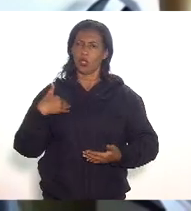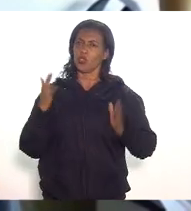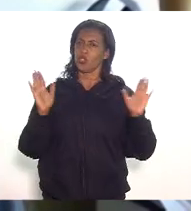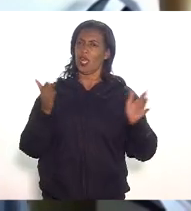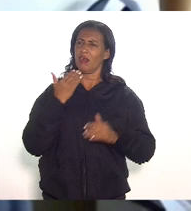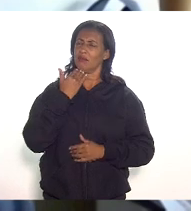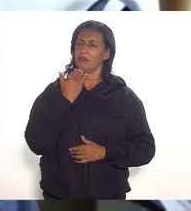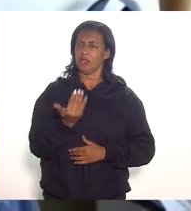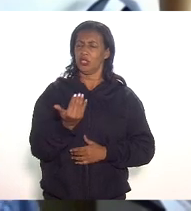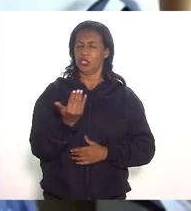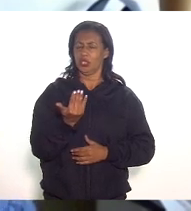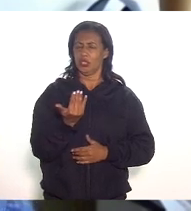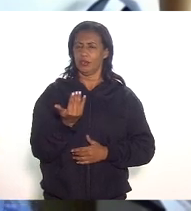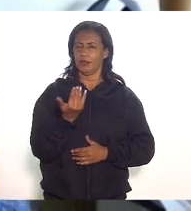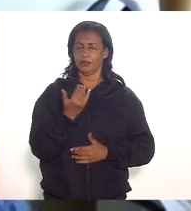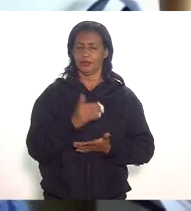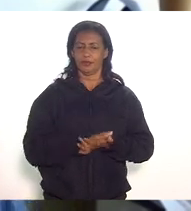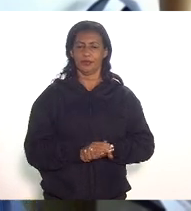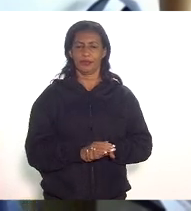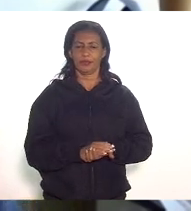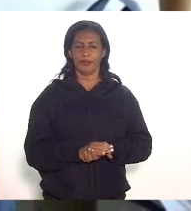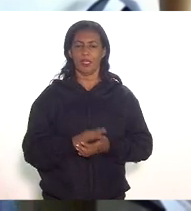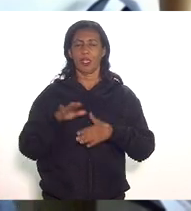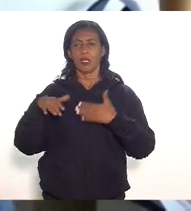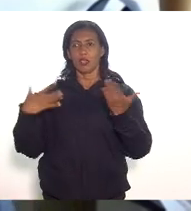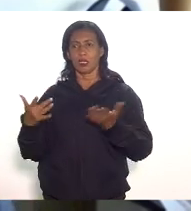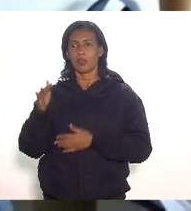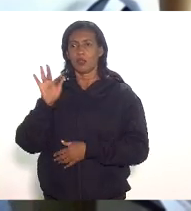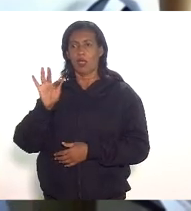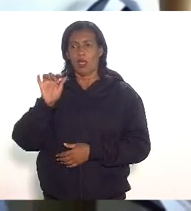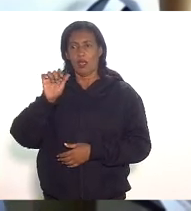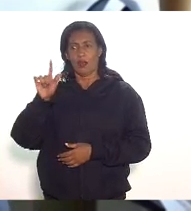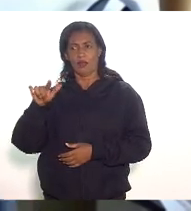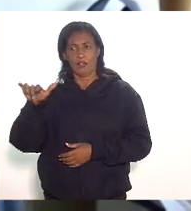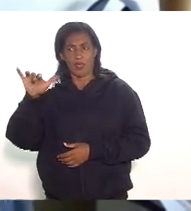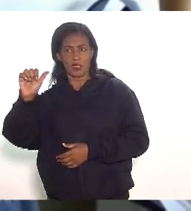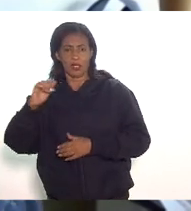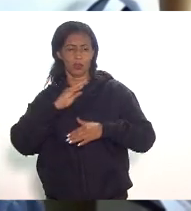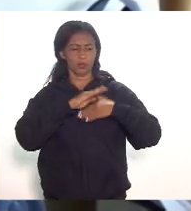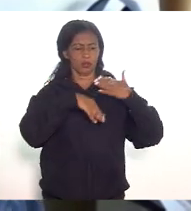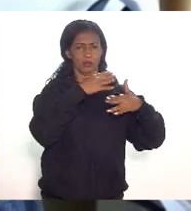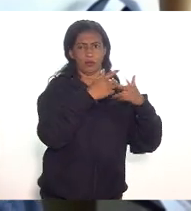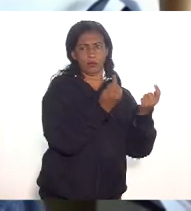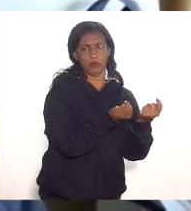tanto a fazenda quanto o desenvolvimento econômico